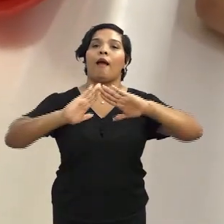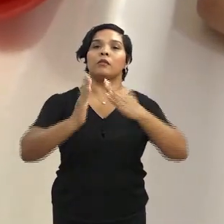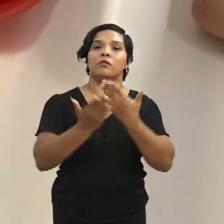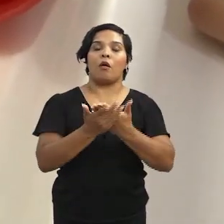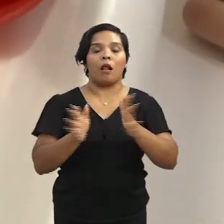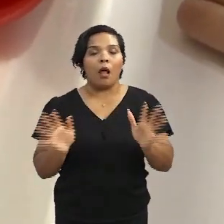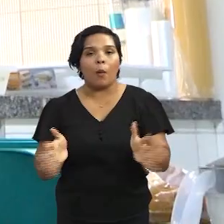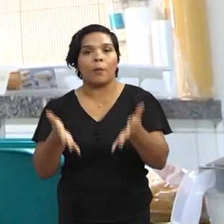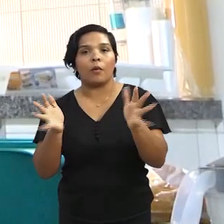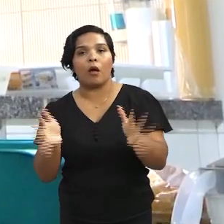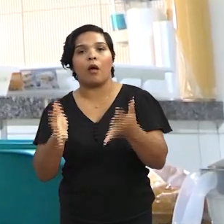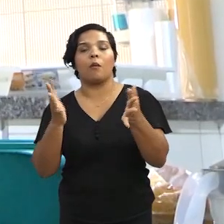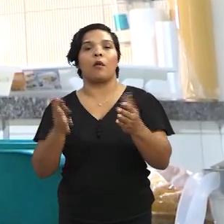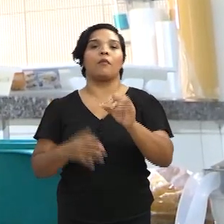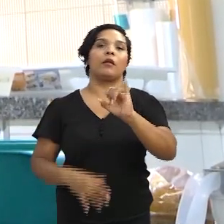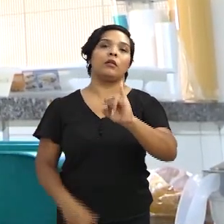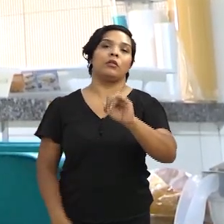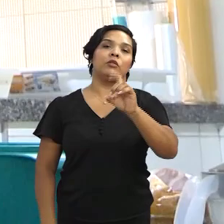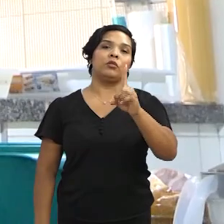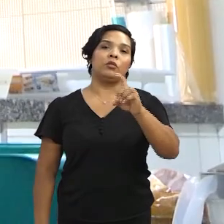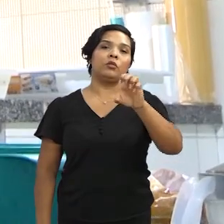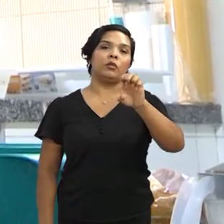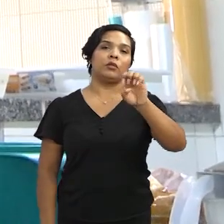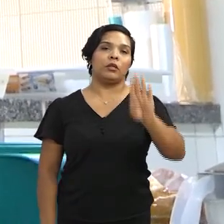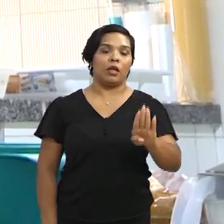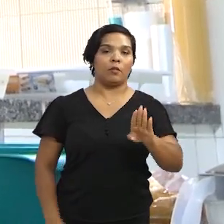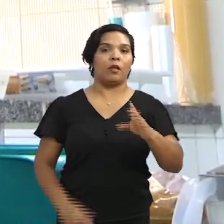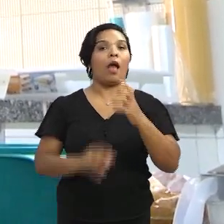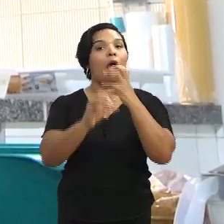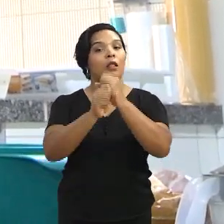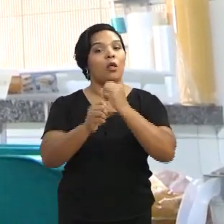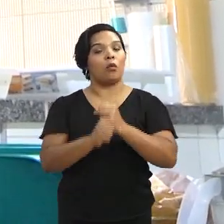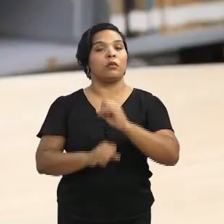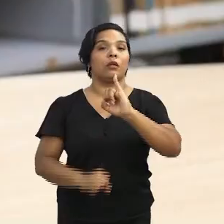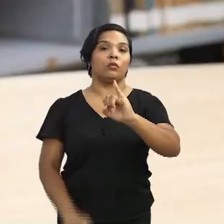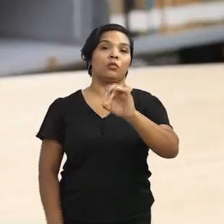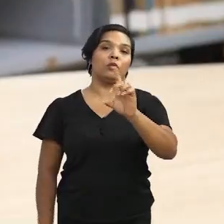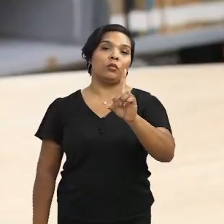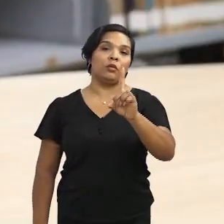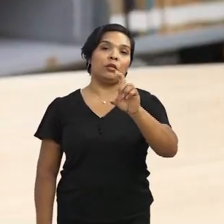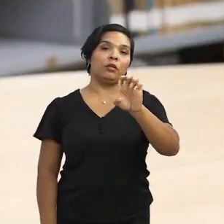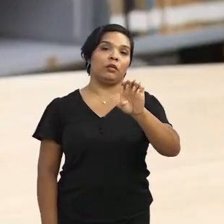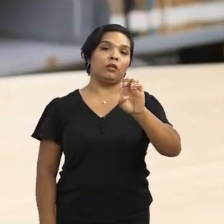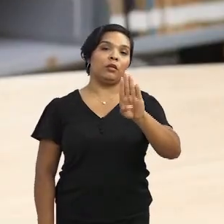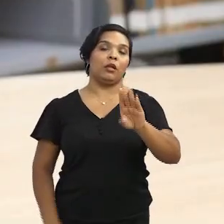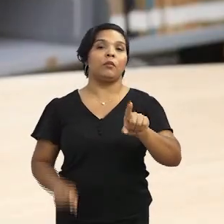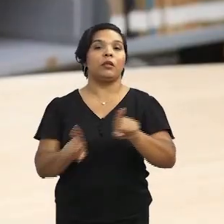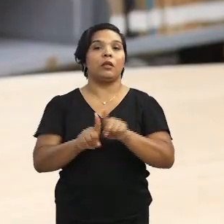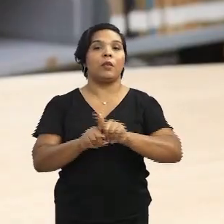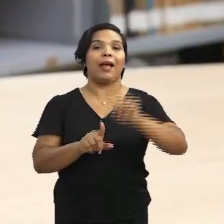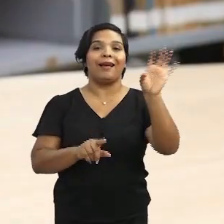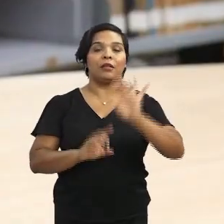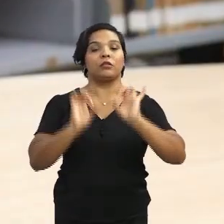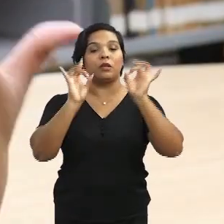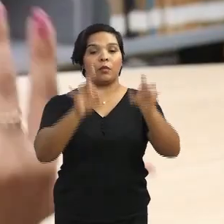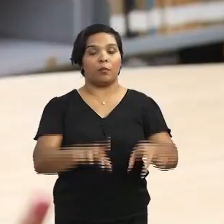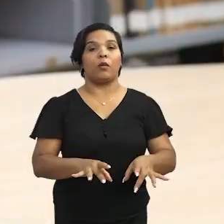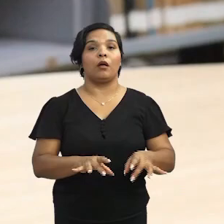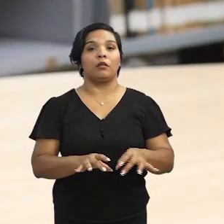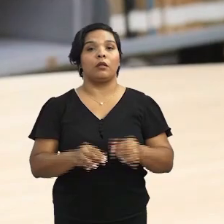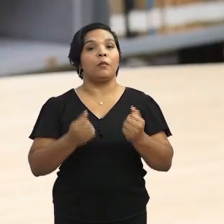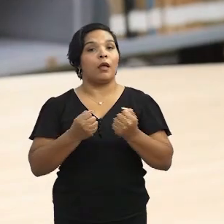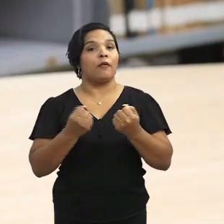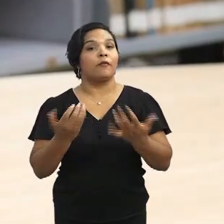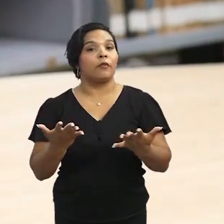promove a elevação do IDEB, o aumento na nota do IDEB e a redução da taxa de abandono, né? Também